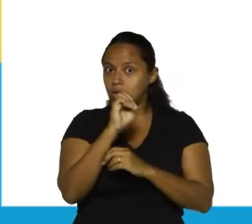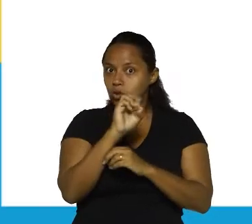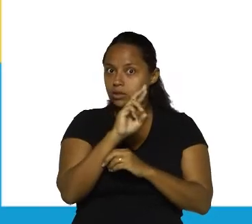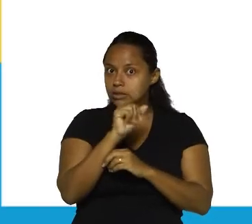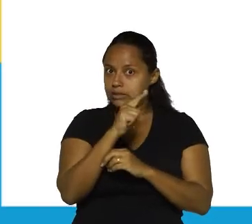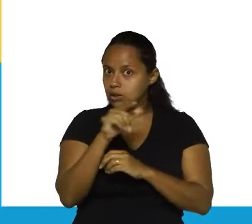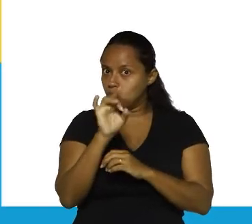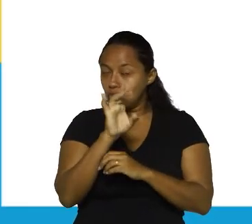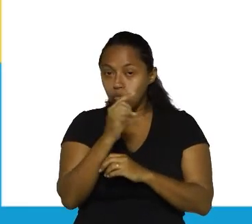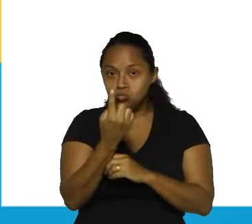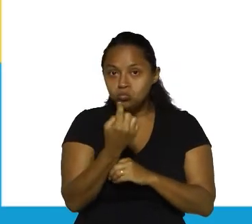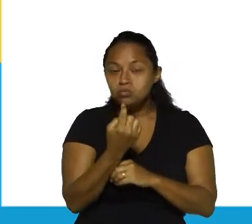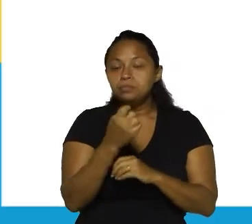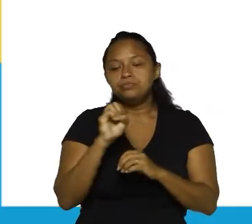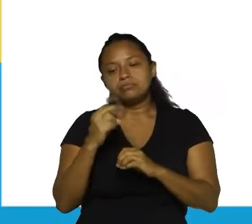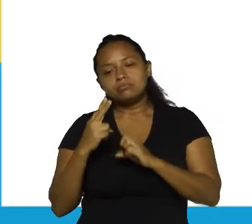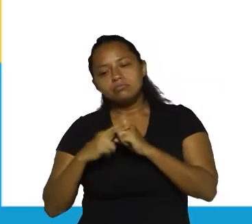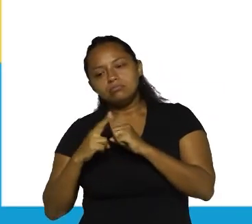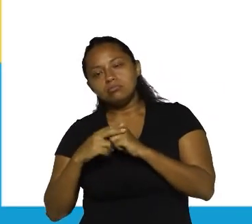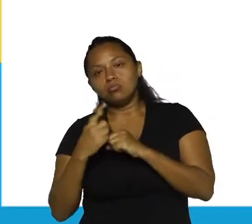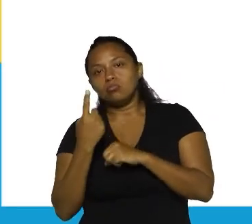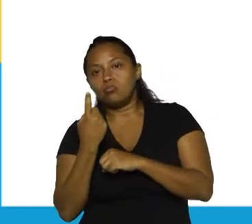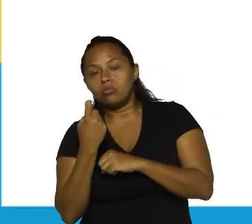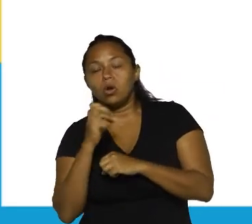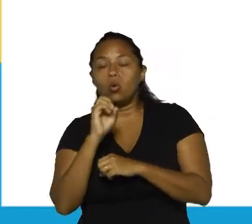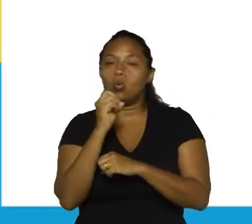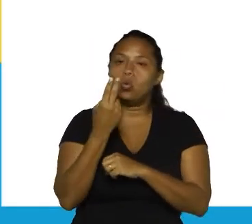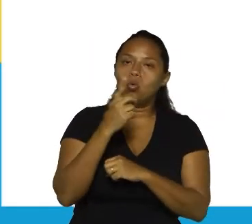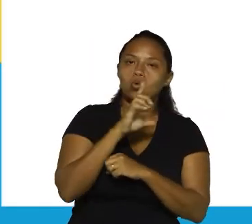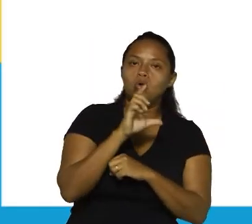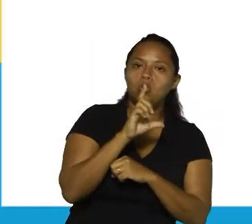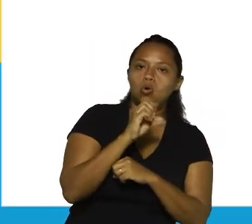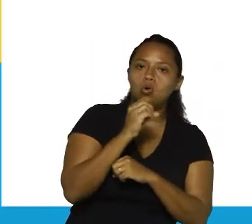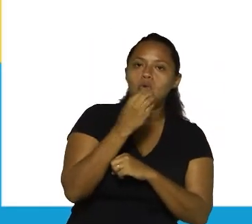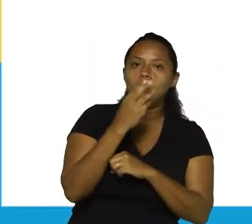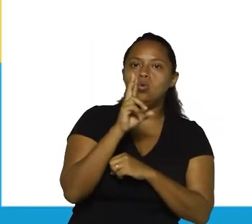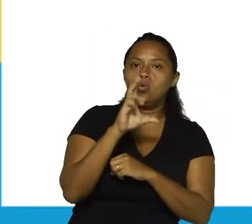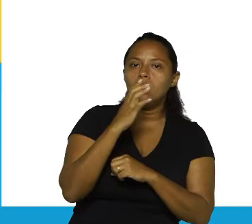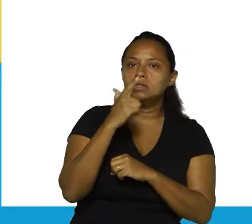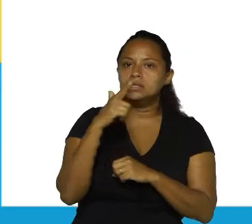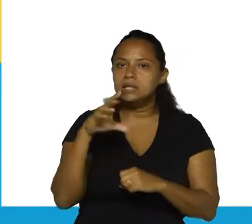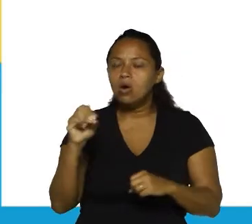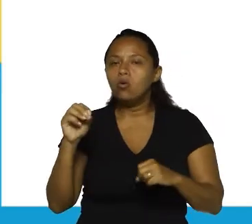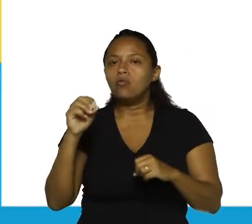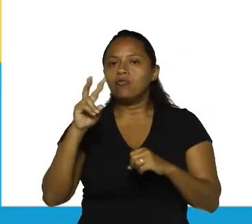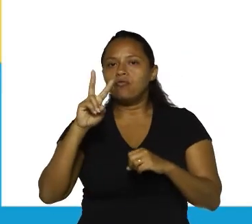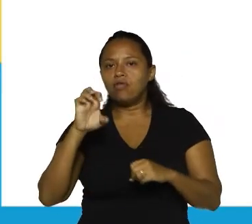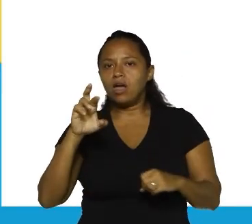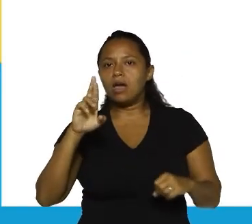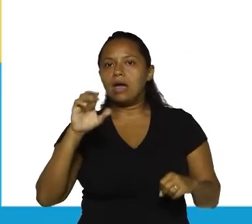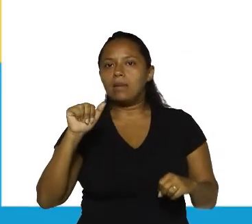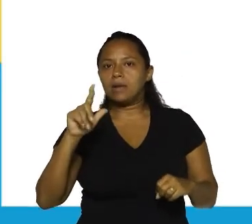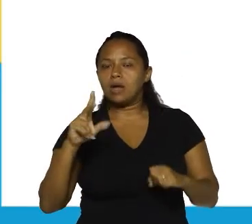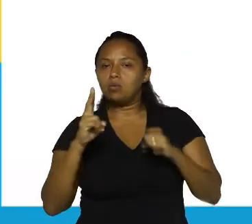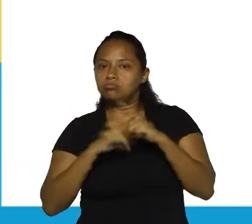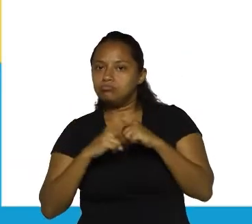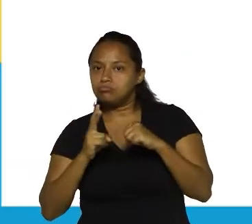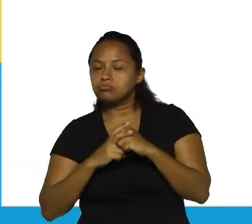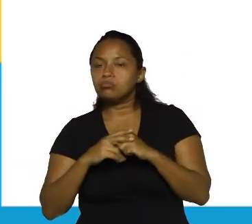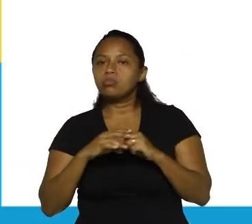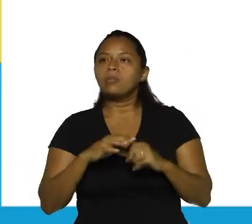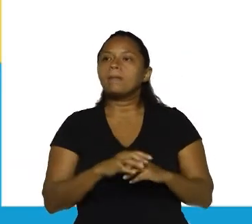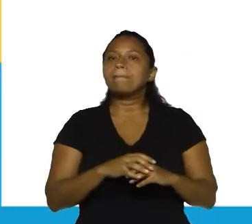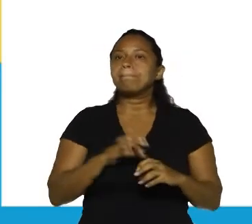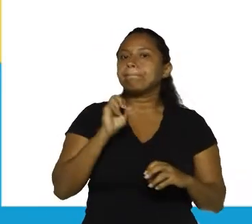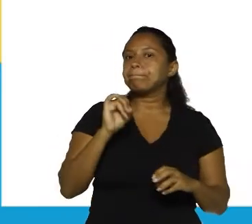seja, um verbo ou uma locução verbal, como nós vimos aqui nesse primeiro caso. Ou pode ser composto se